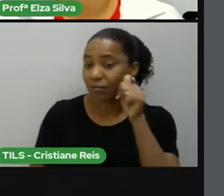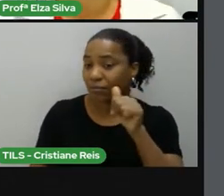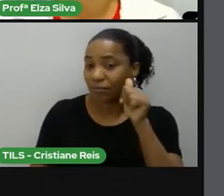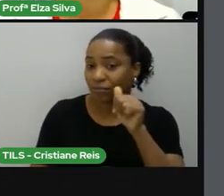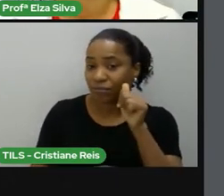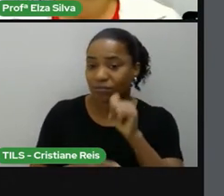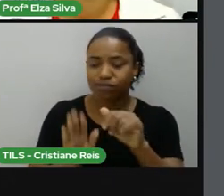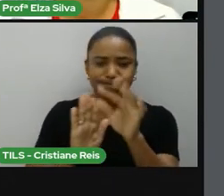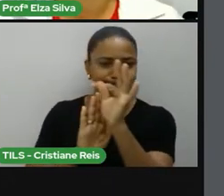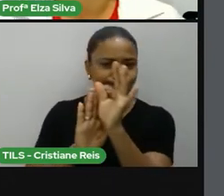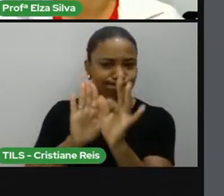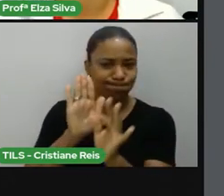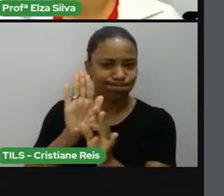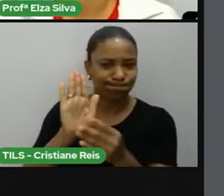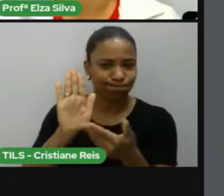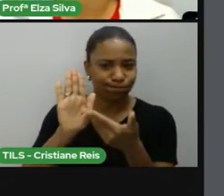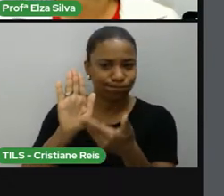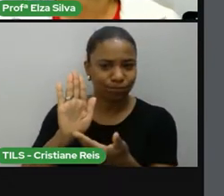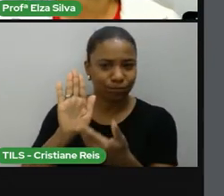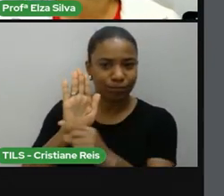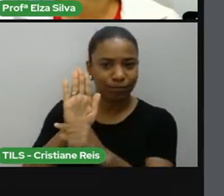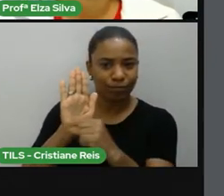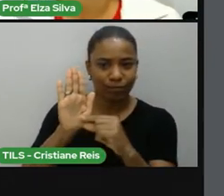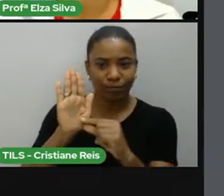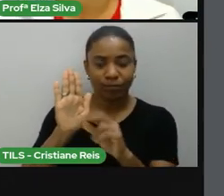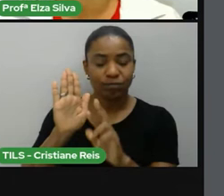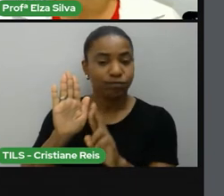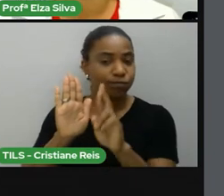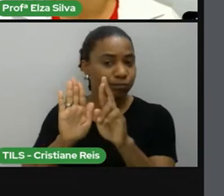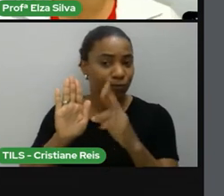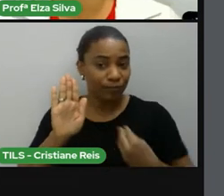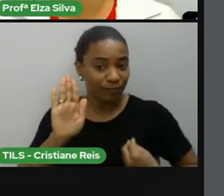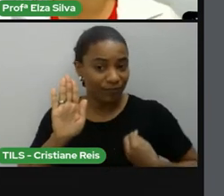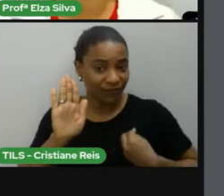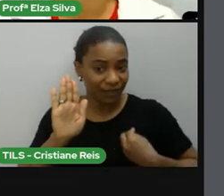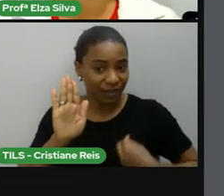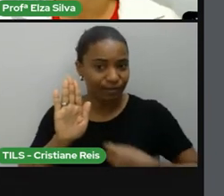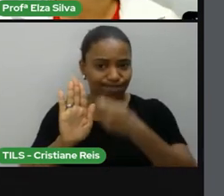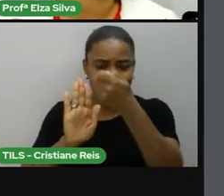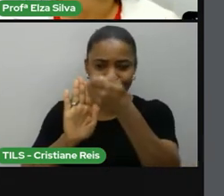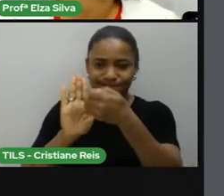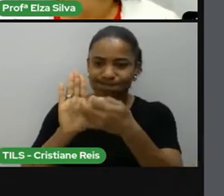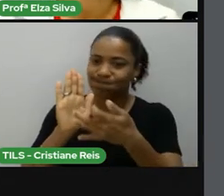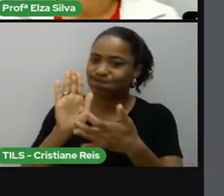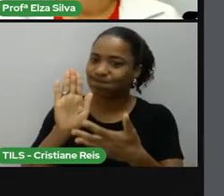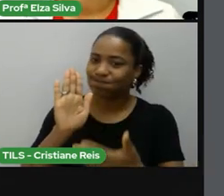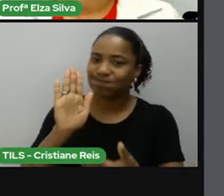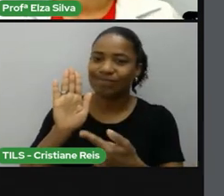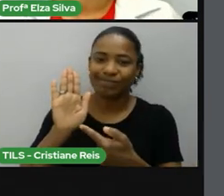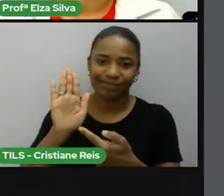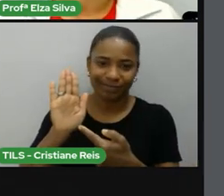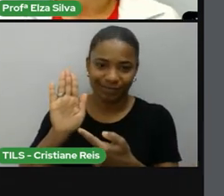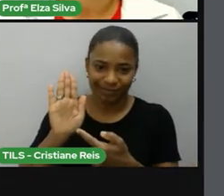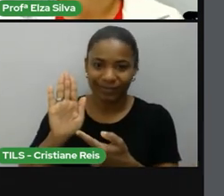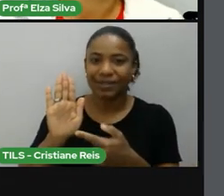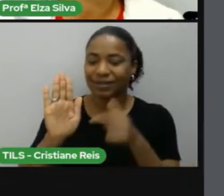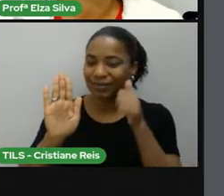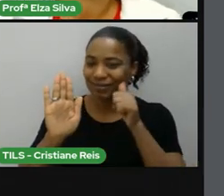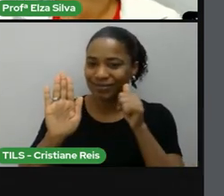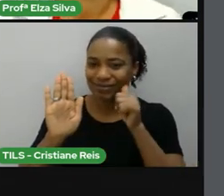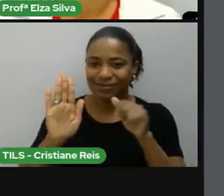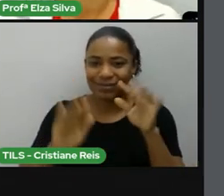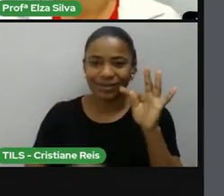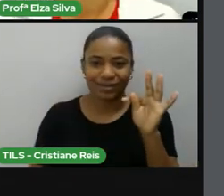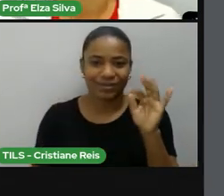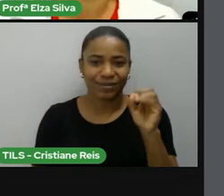biográfico. Nós temos um trecho que trata de alguns aspectos da vida de Toni Morrison,